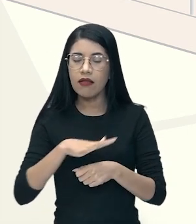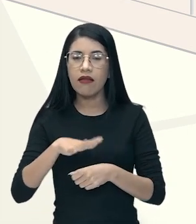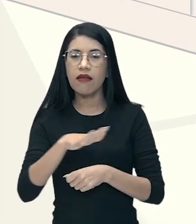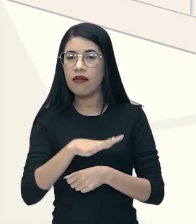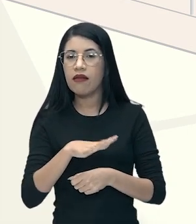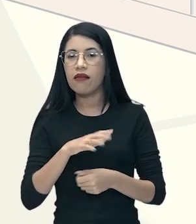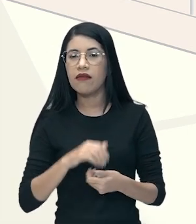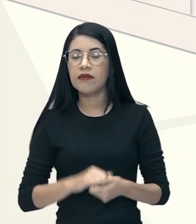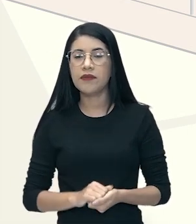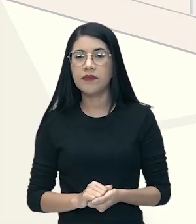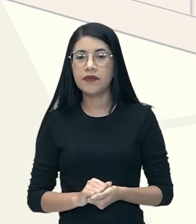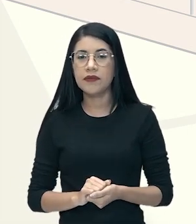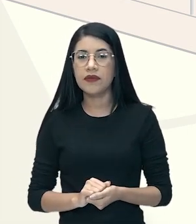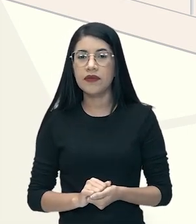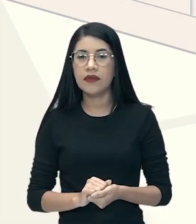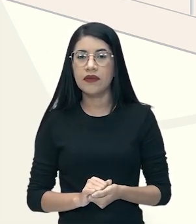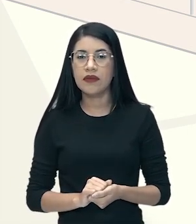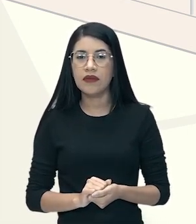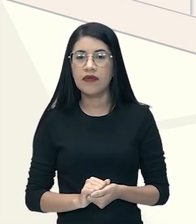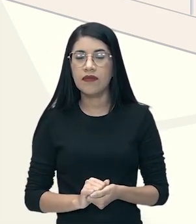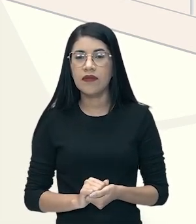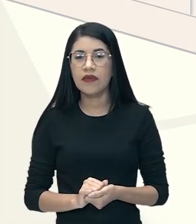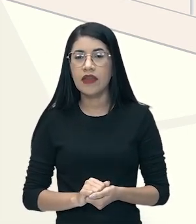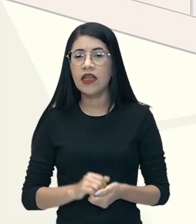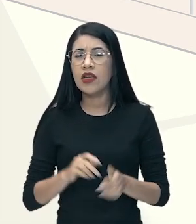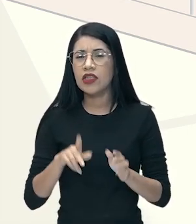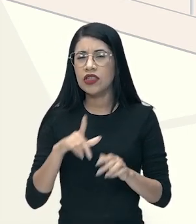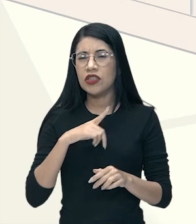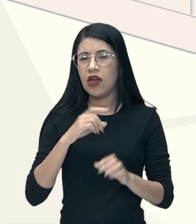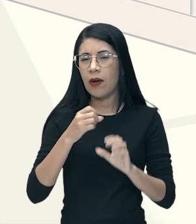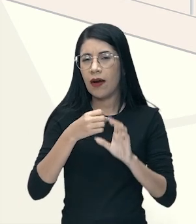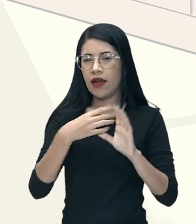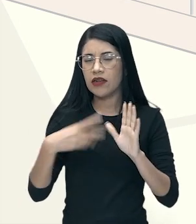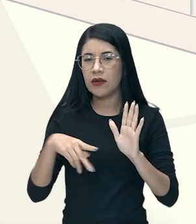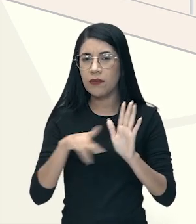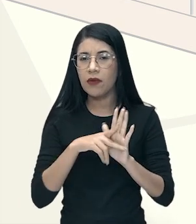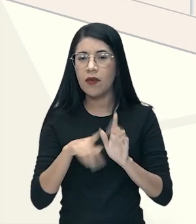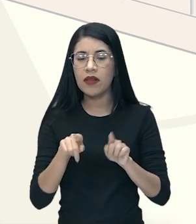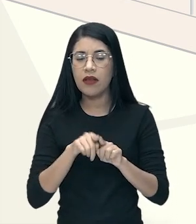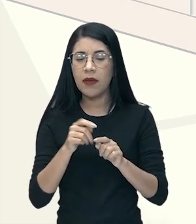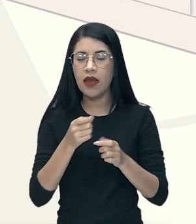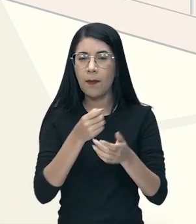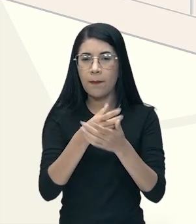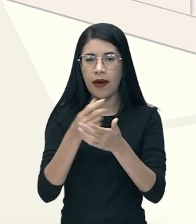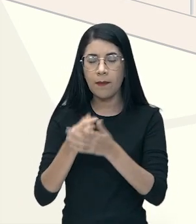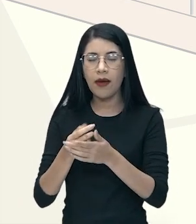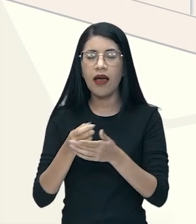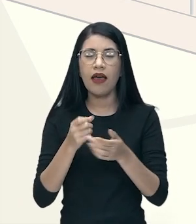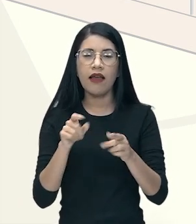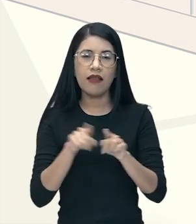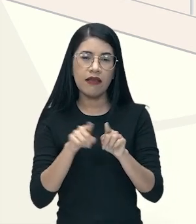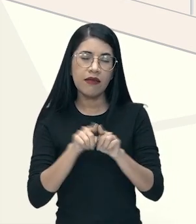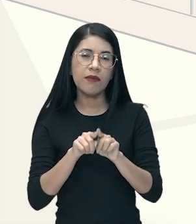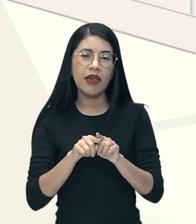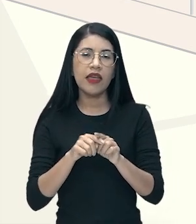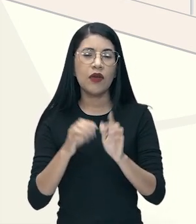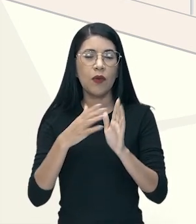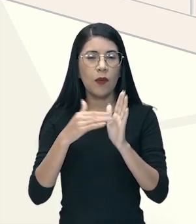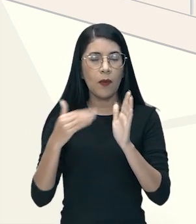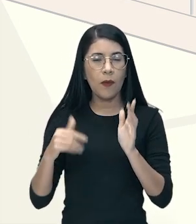a produção e até mesmo o consumo, porque não dizer o próprio estilo de vida.